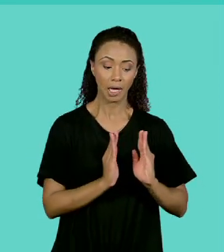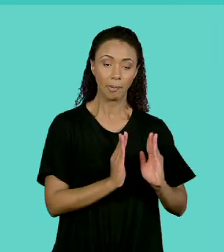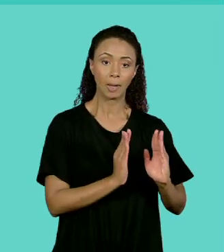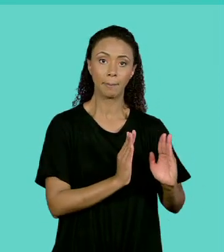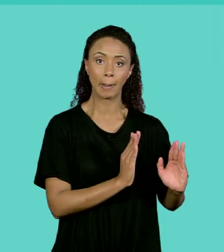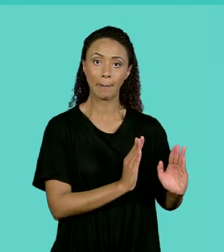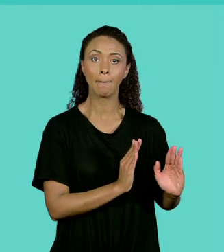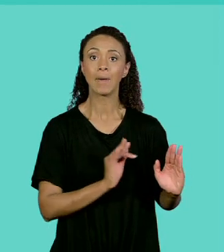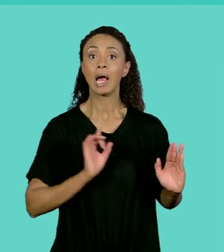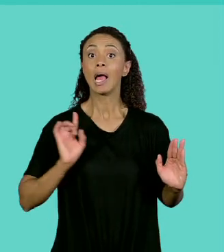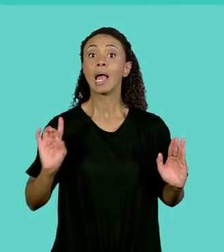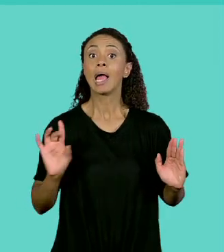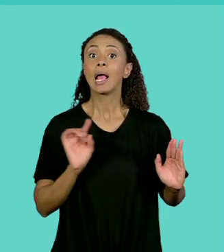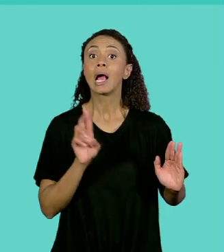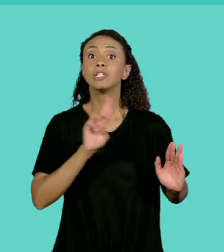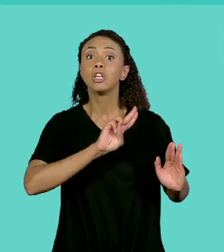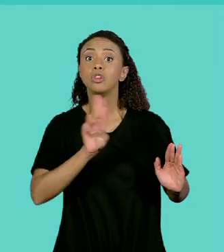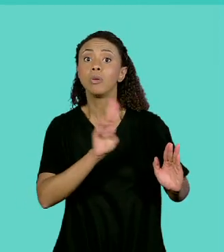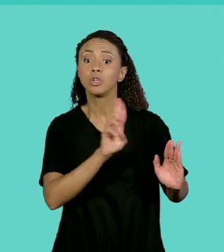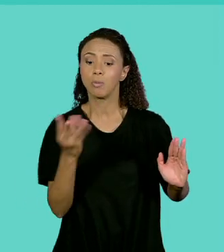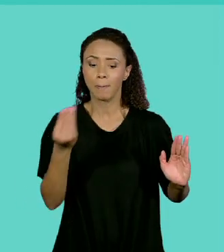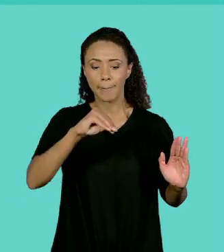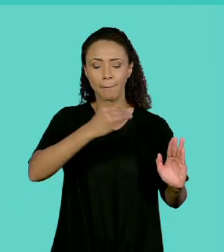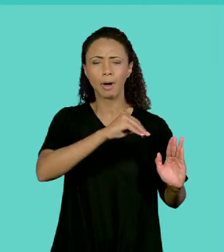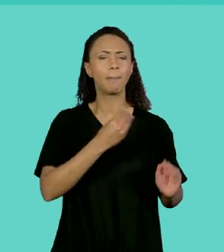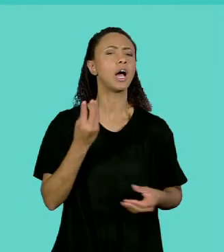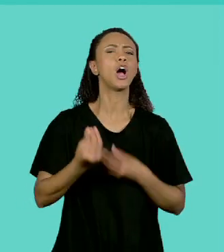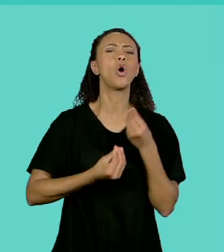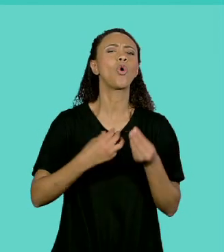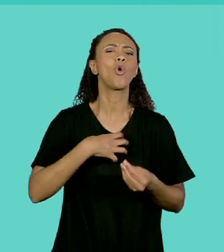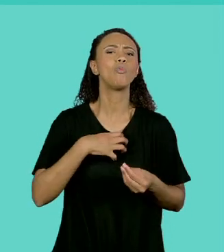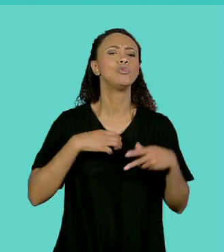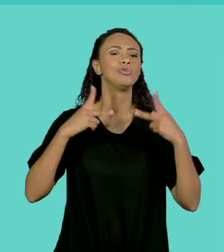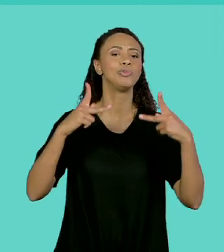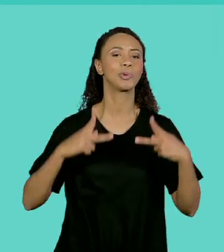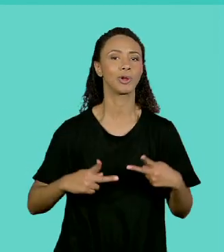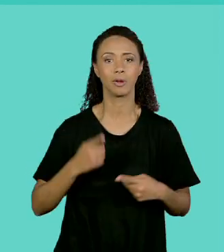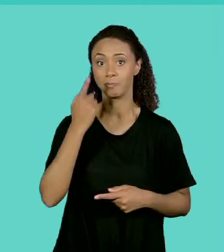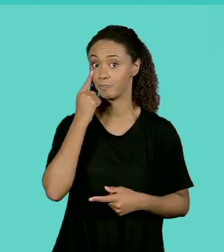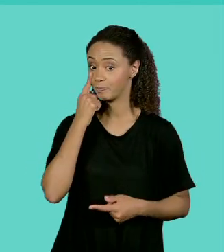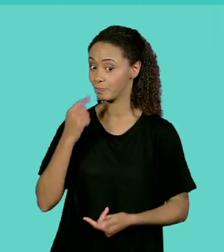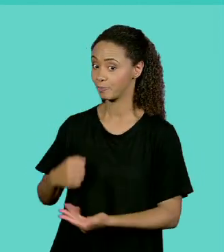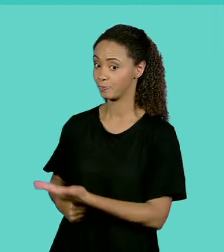dados, aonde eu vou colocar cada um dos nomes. Vamos ver como que ele ficaria no programa. Olha só.